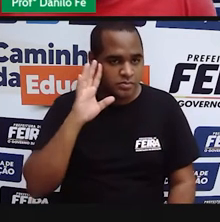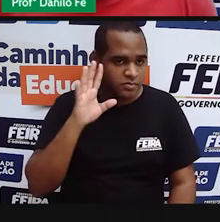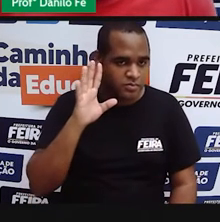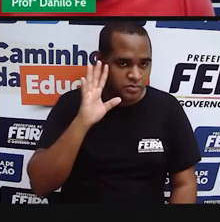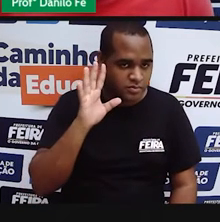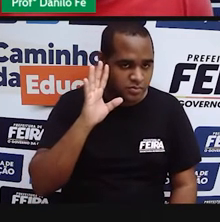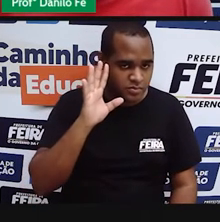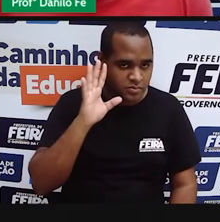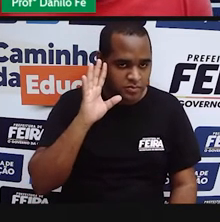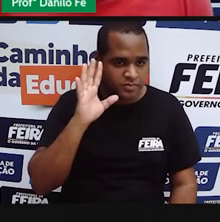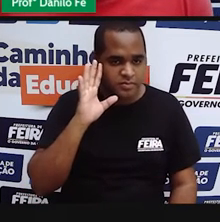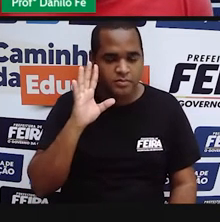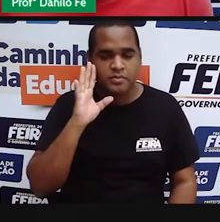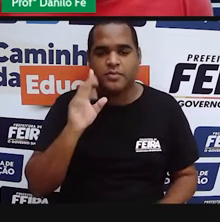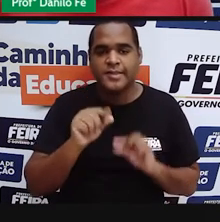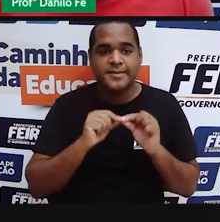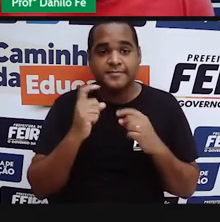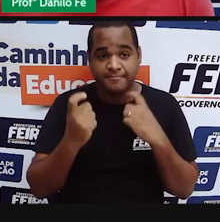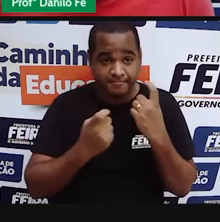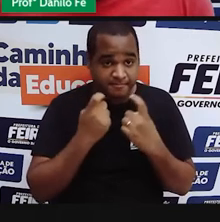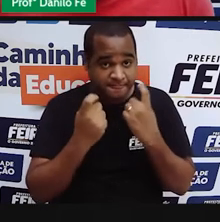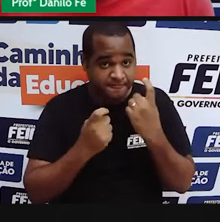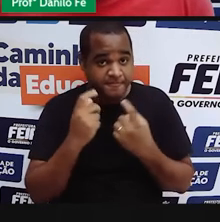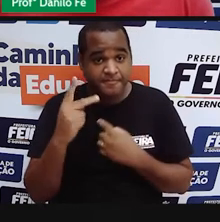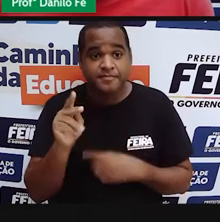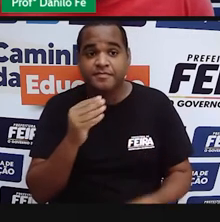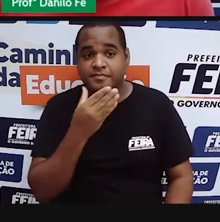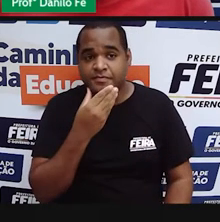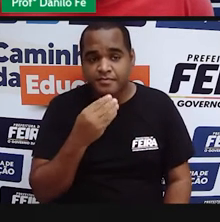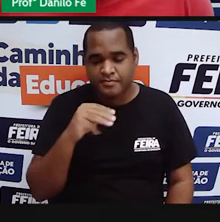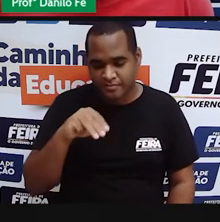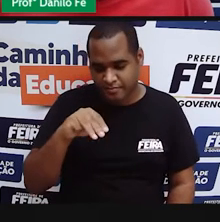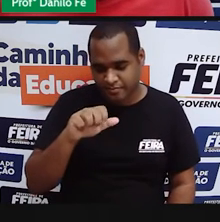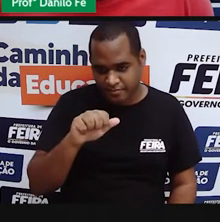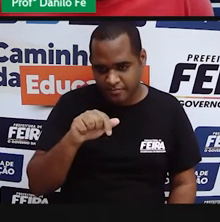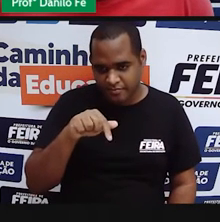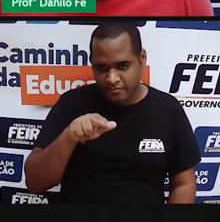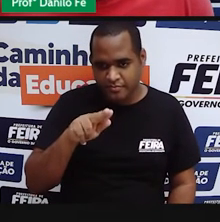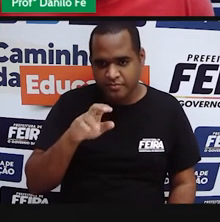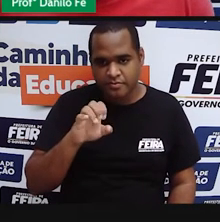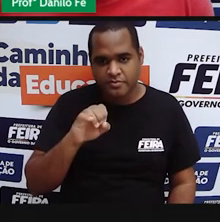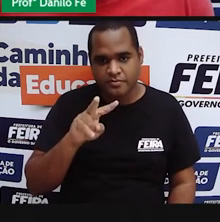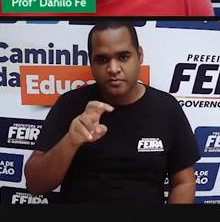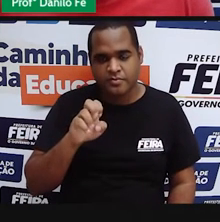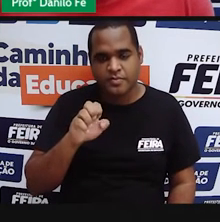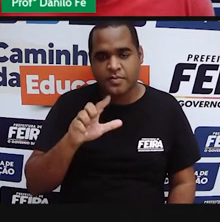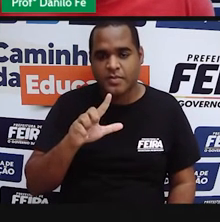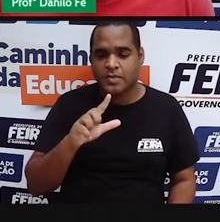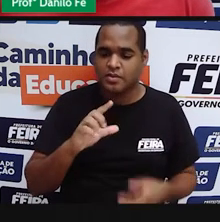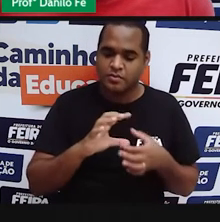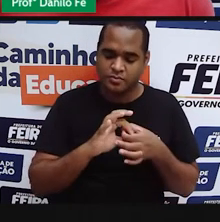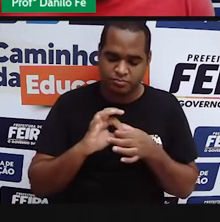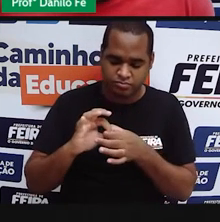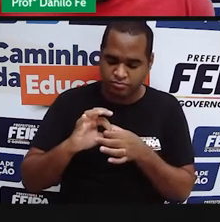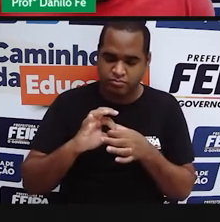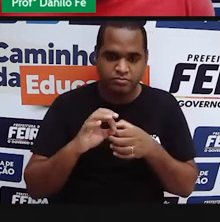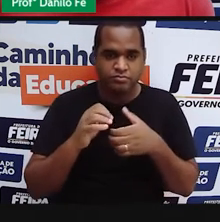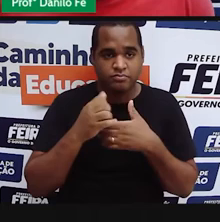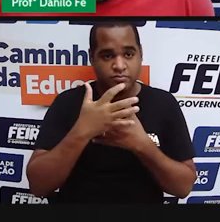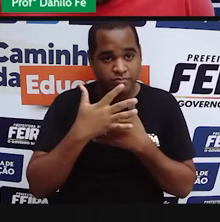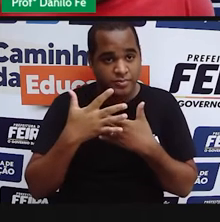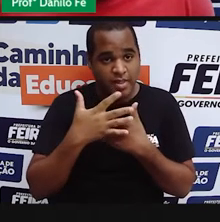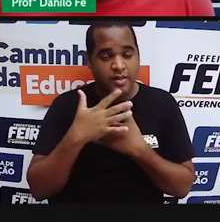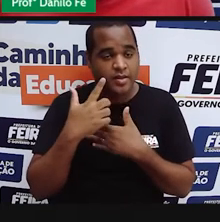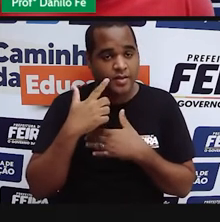mente é que a principal preocupação do pensamento maquiavélico era unir